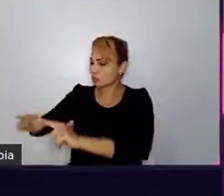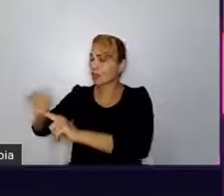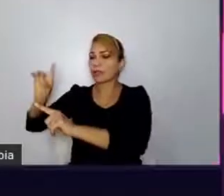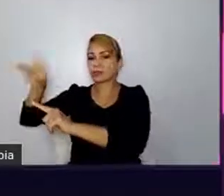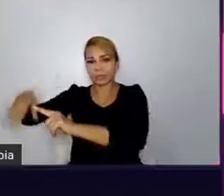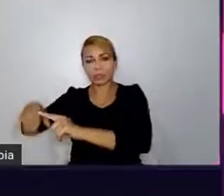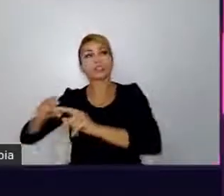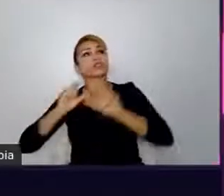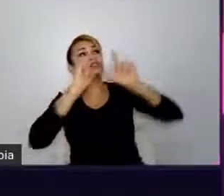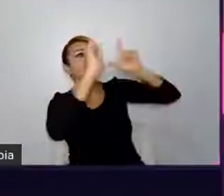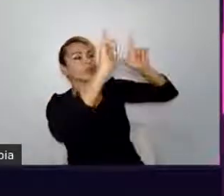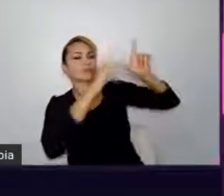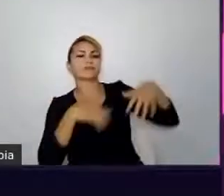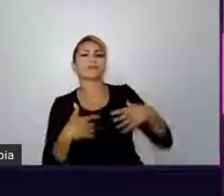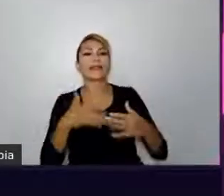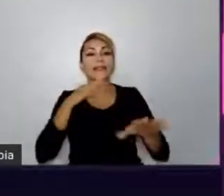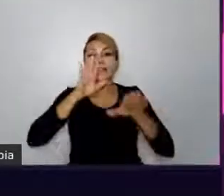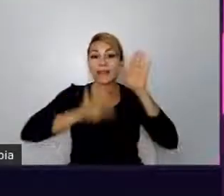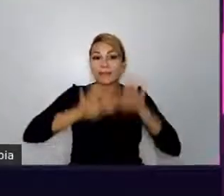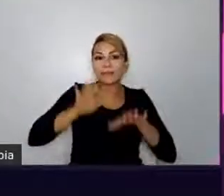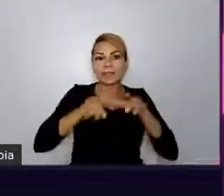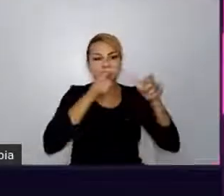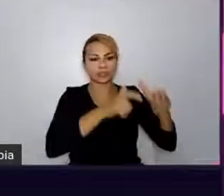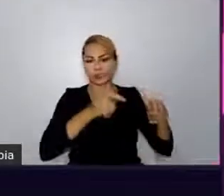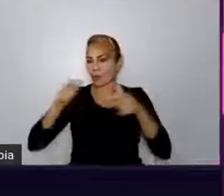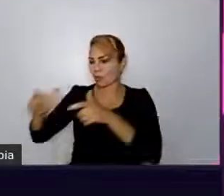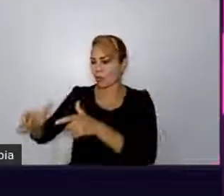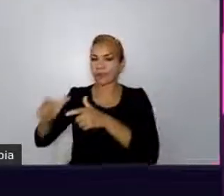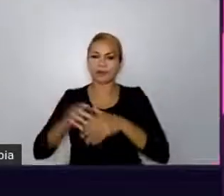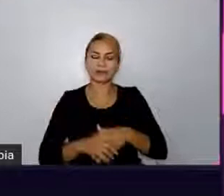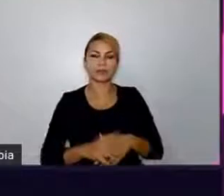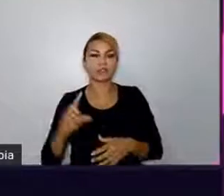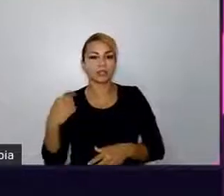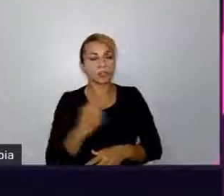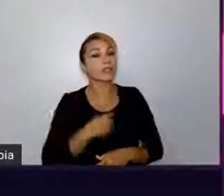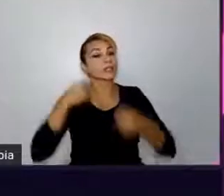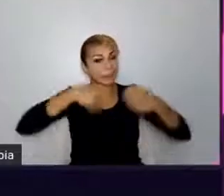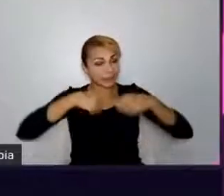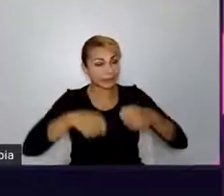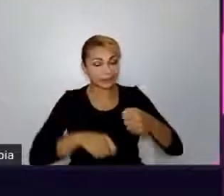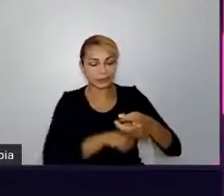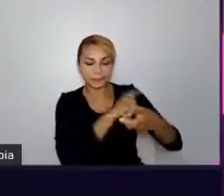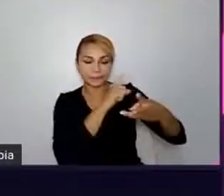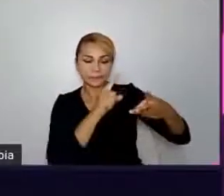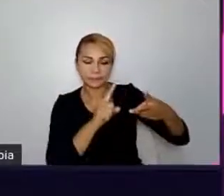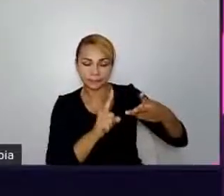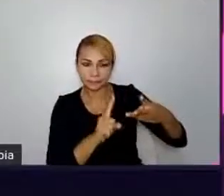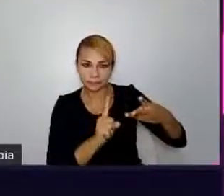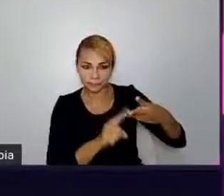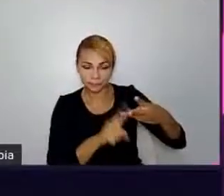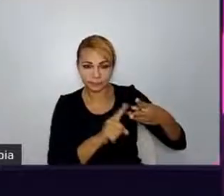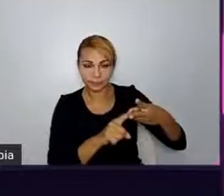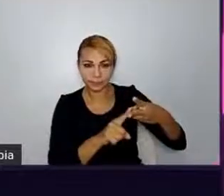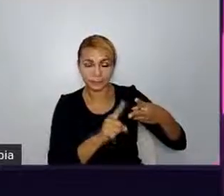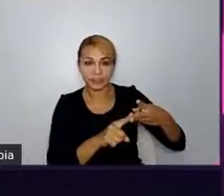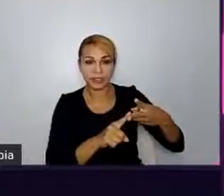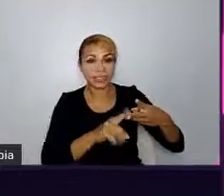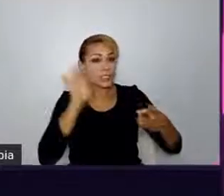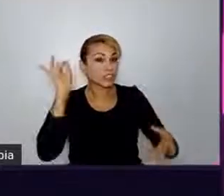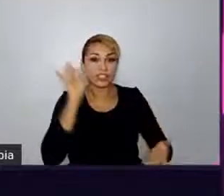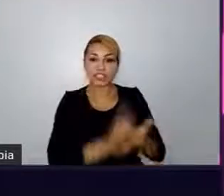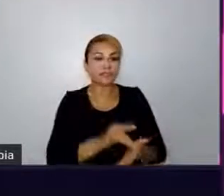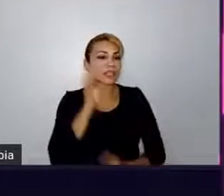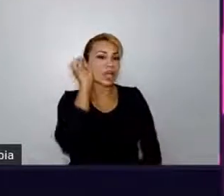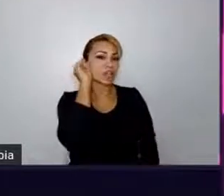foco e determinação. Você tem que realmente querer ouvir aquela pessoa. Não apenas o ruído de quando ela